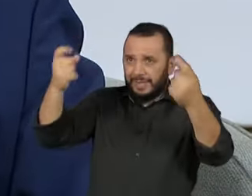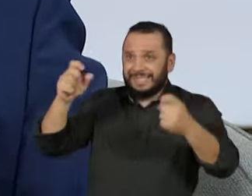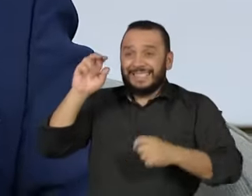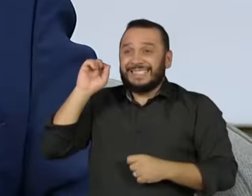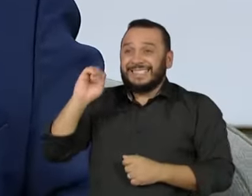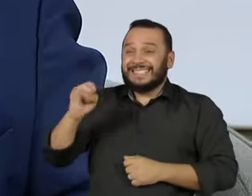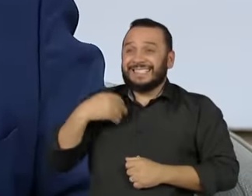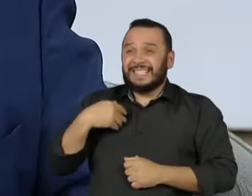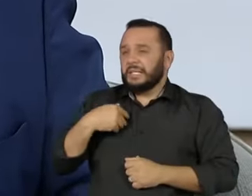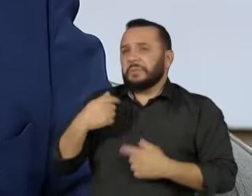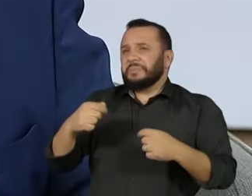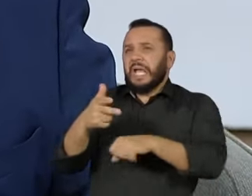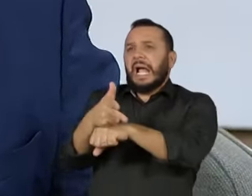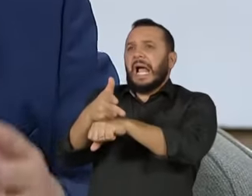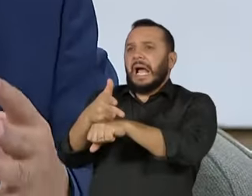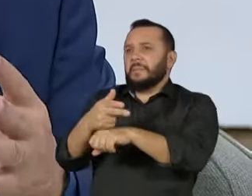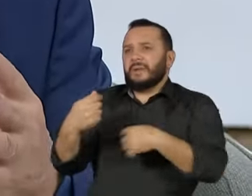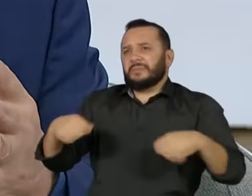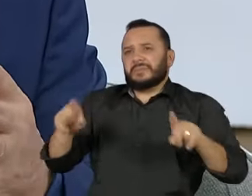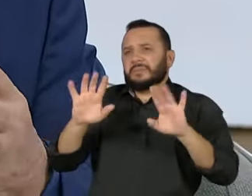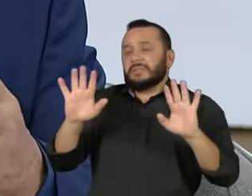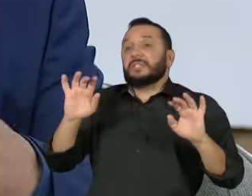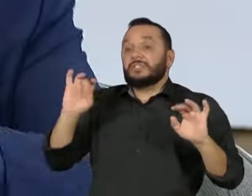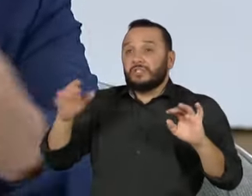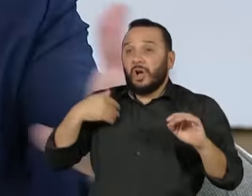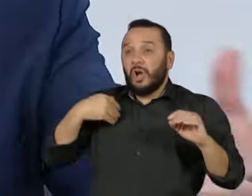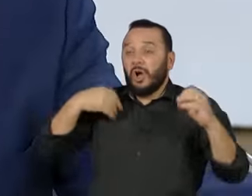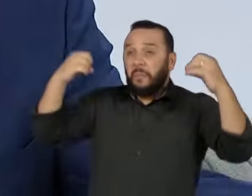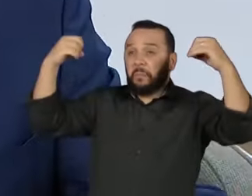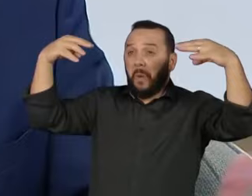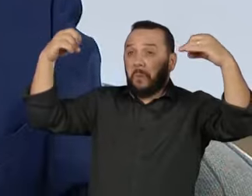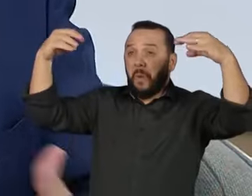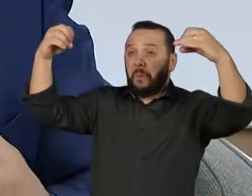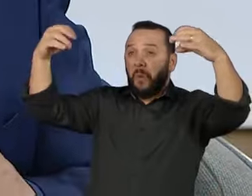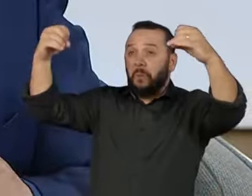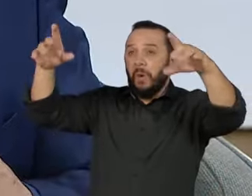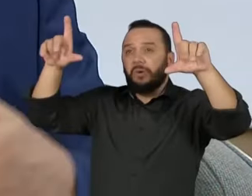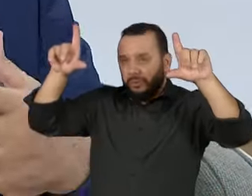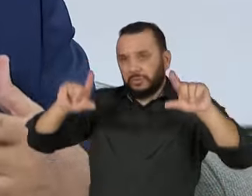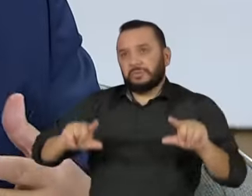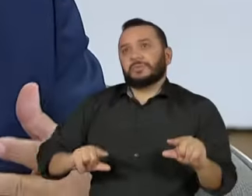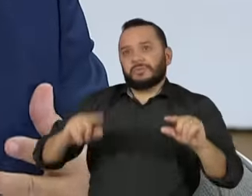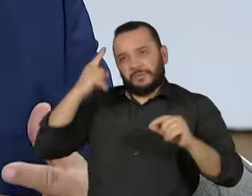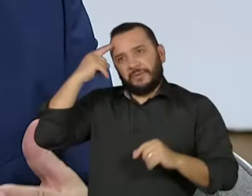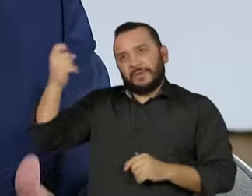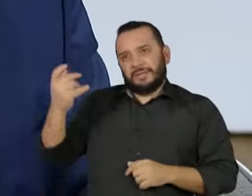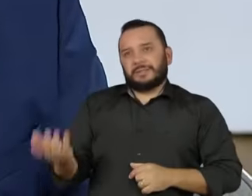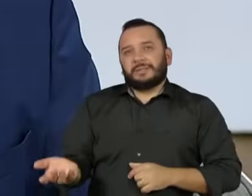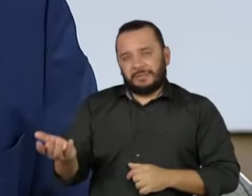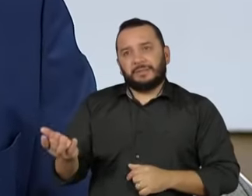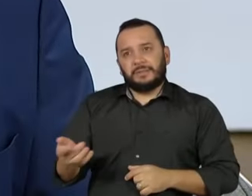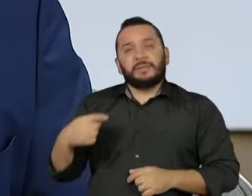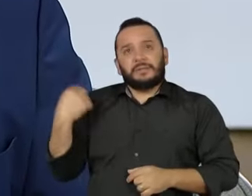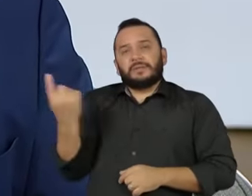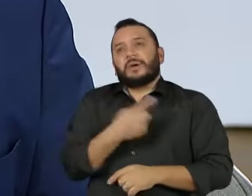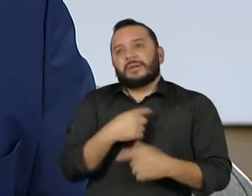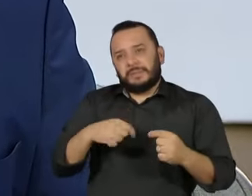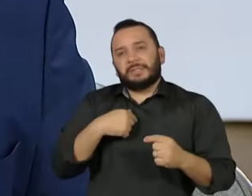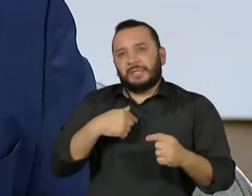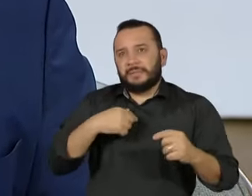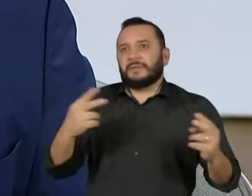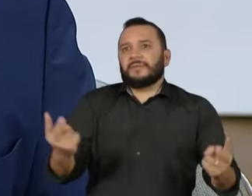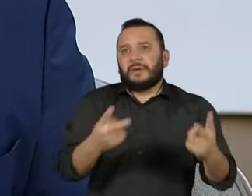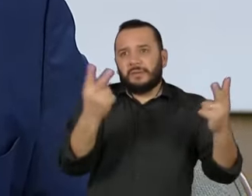rua, ele já está diminuindo a violência. Então, quer dizer, essa consertação que nós precisamos fazer e nessa consertação nós precisamos valorizar os